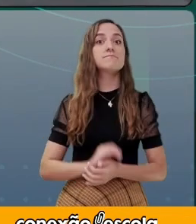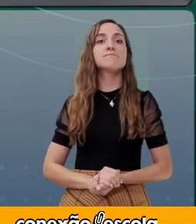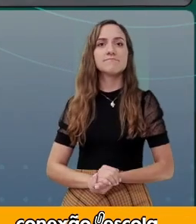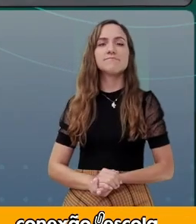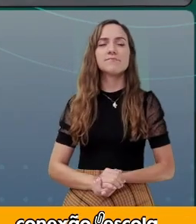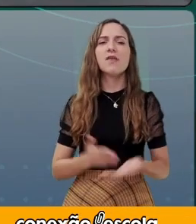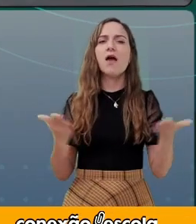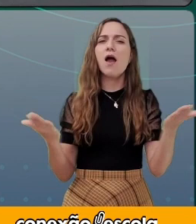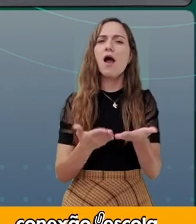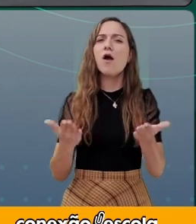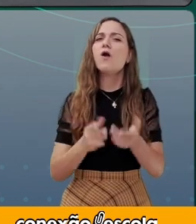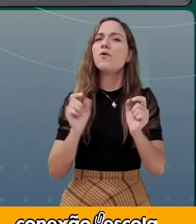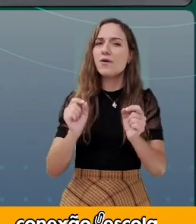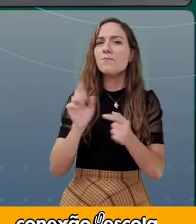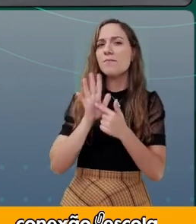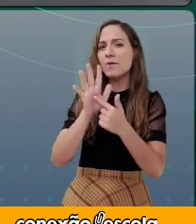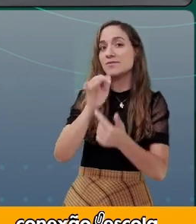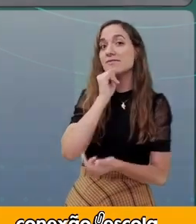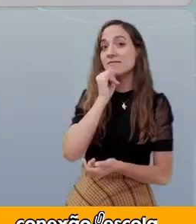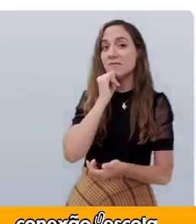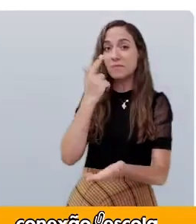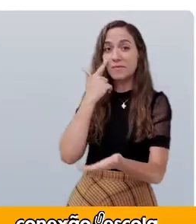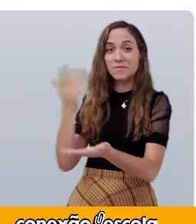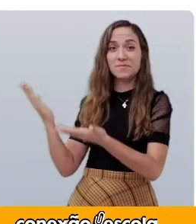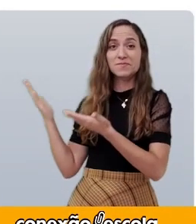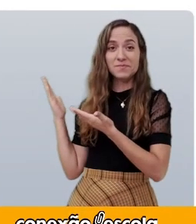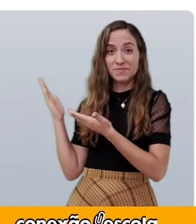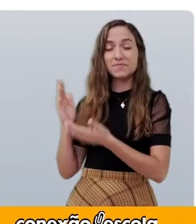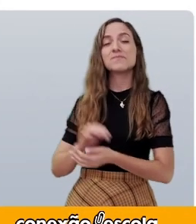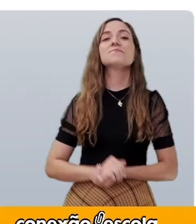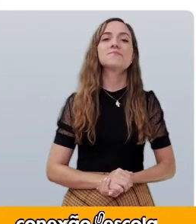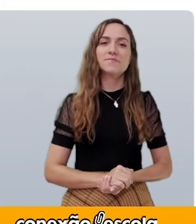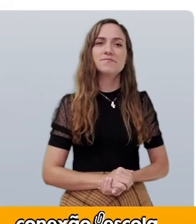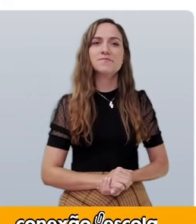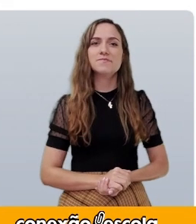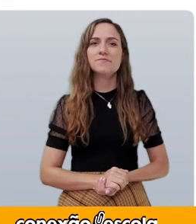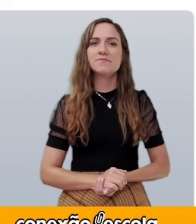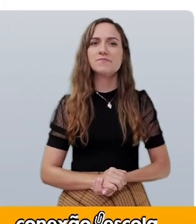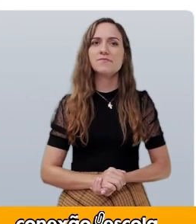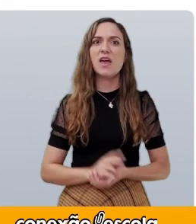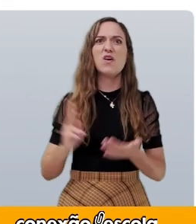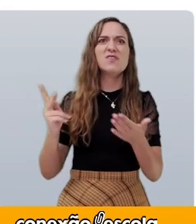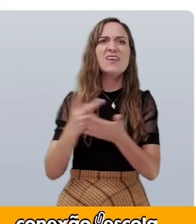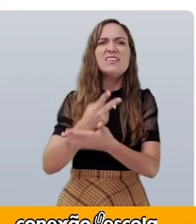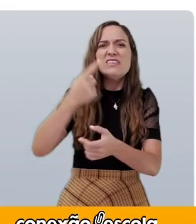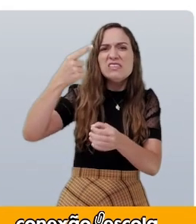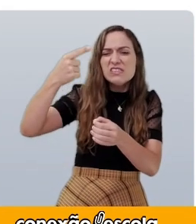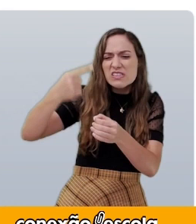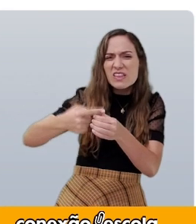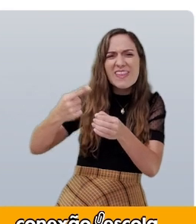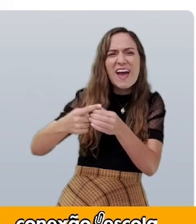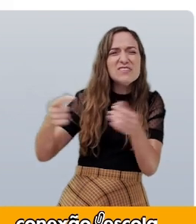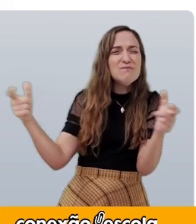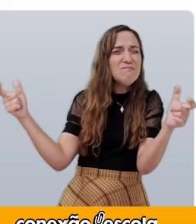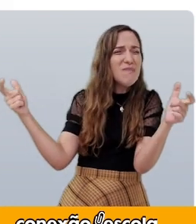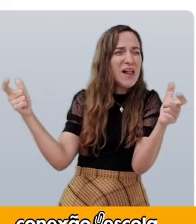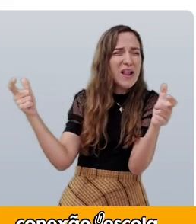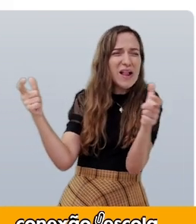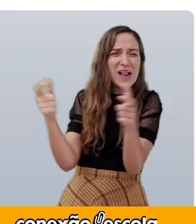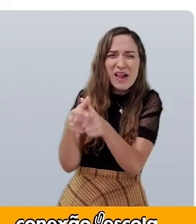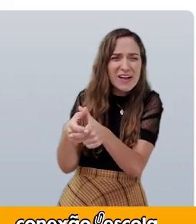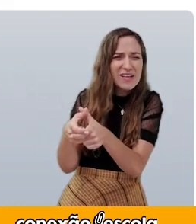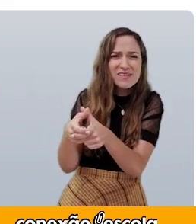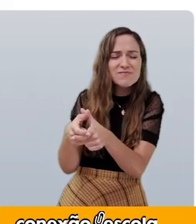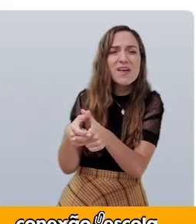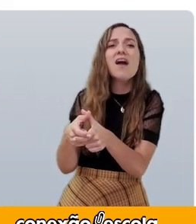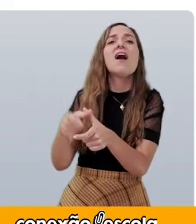Vamos agora a este exemplo. Em uma pacata cidadezinha